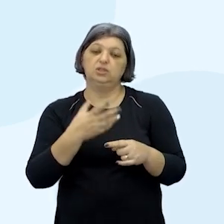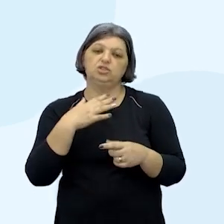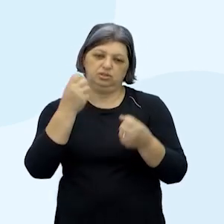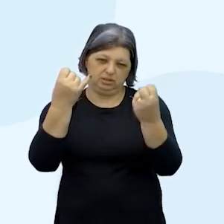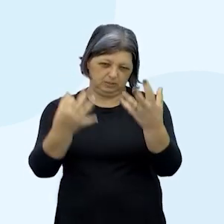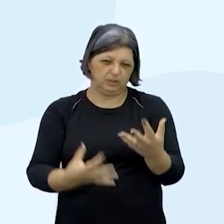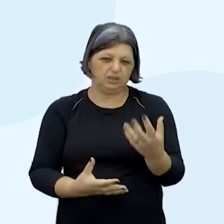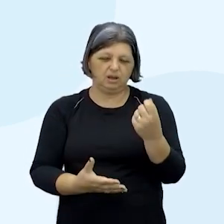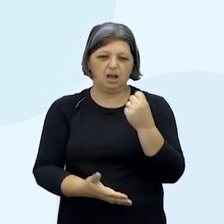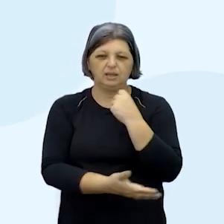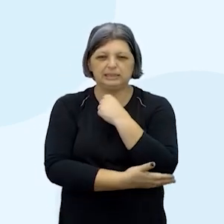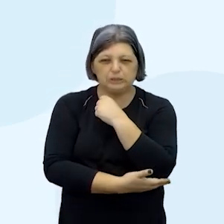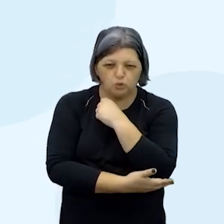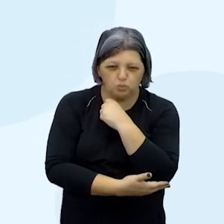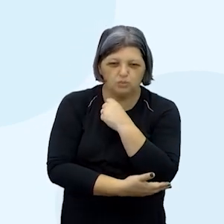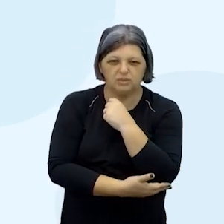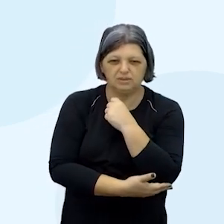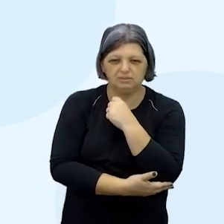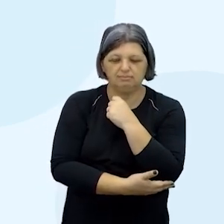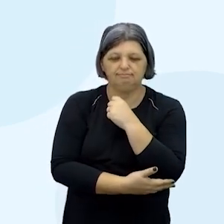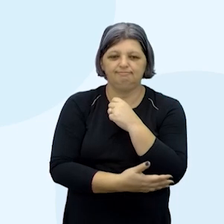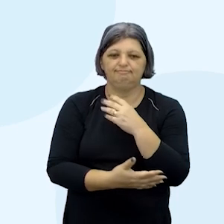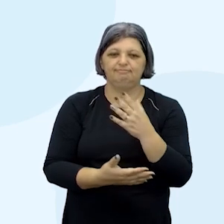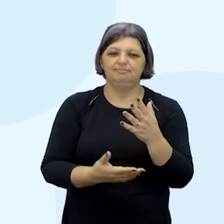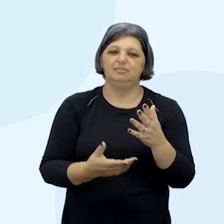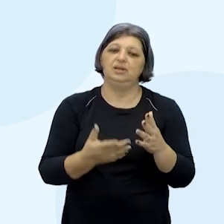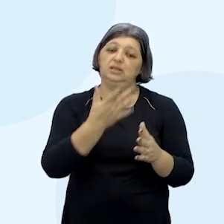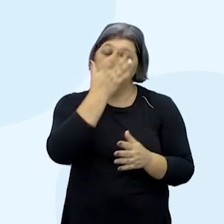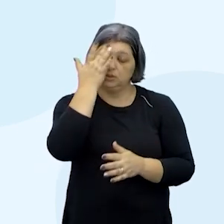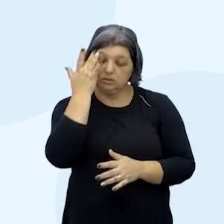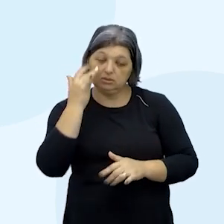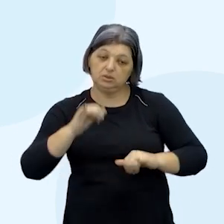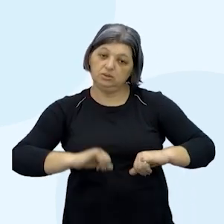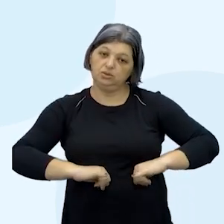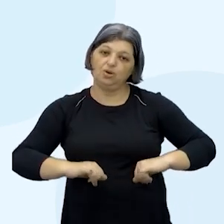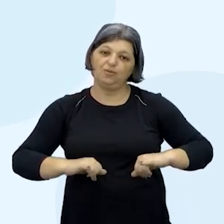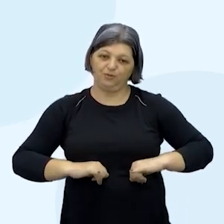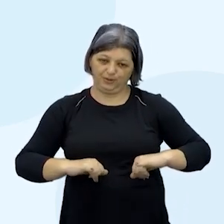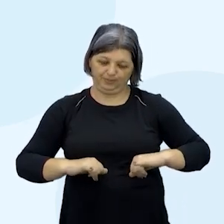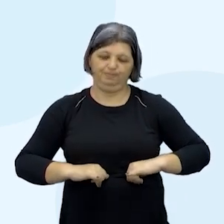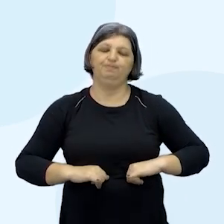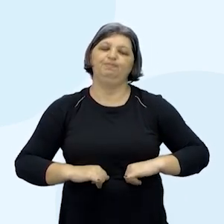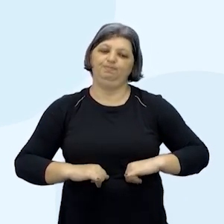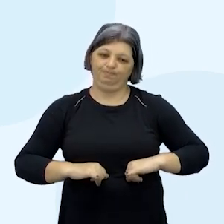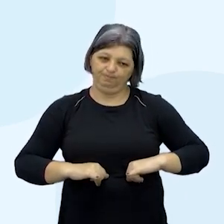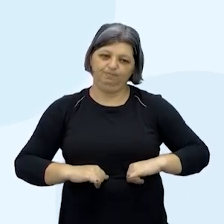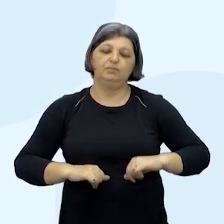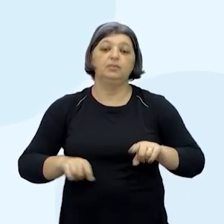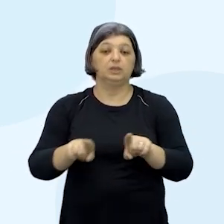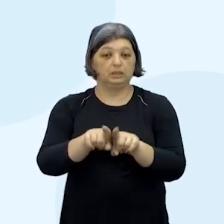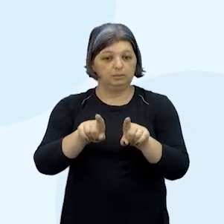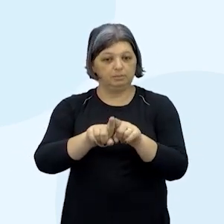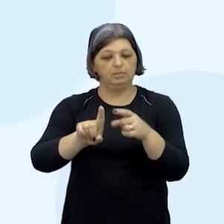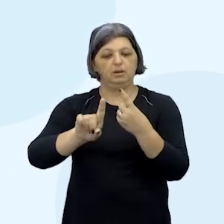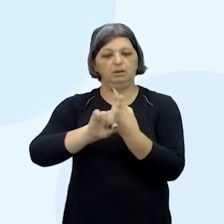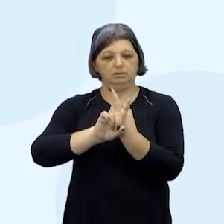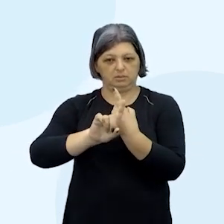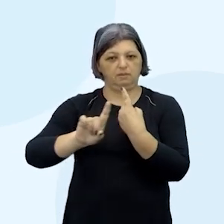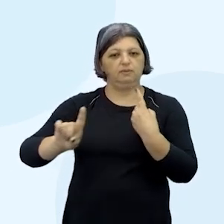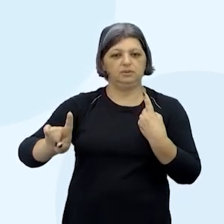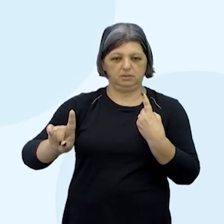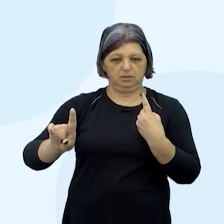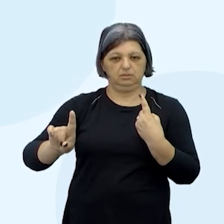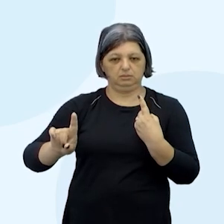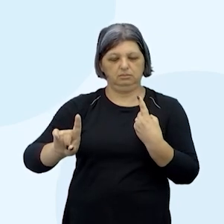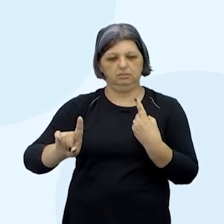ressaltando as pessoas vão acabar sofrendo se machucando que é o caso da se afastando se afastando dele como o personagem